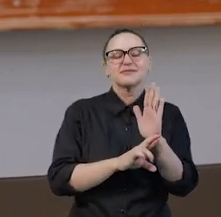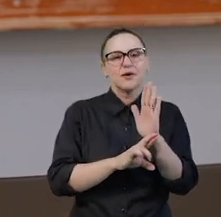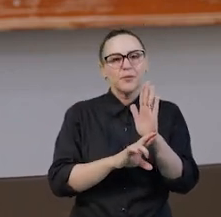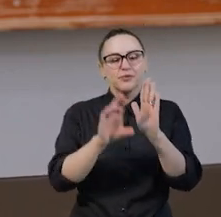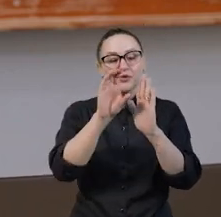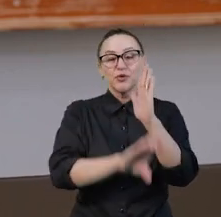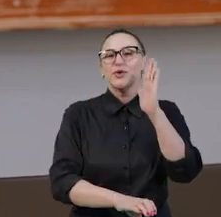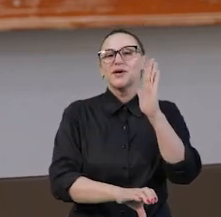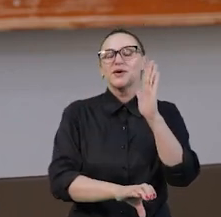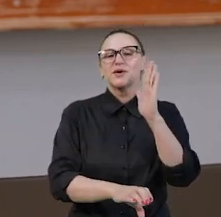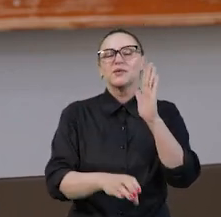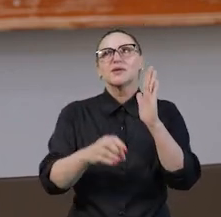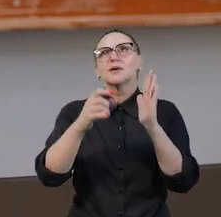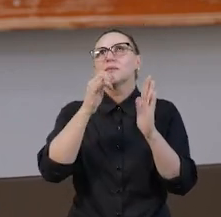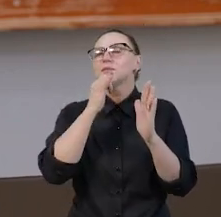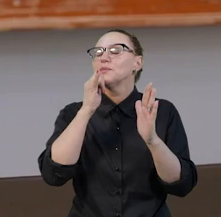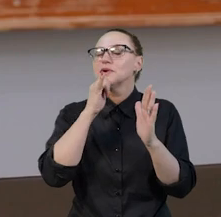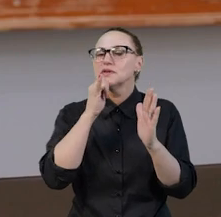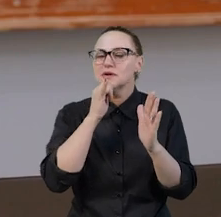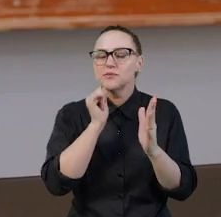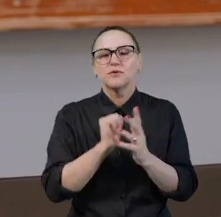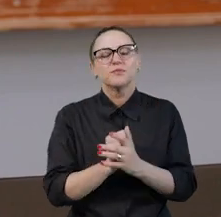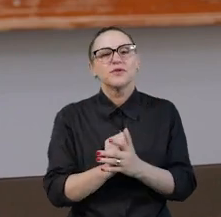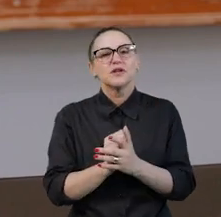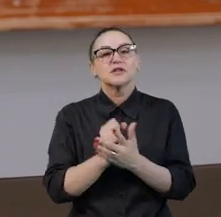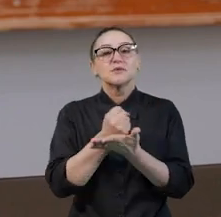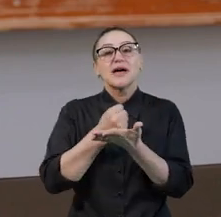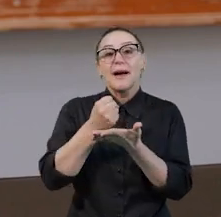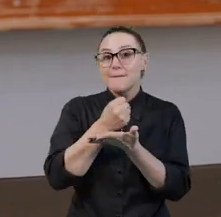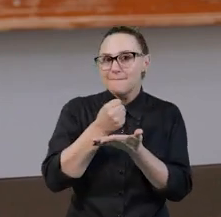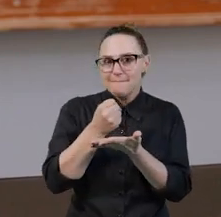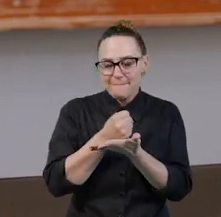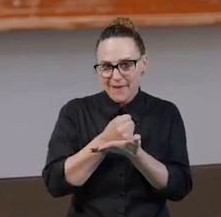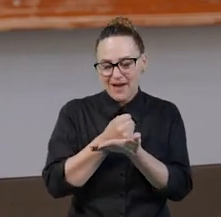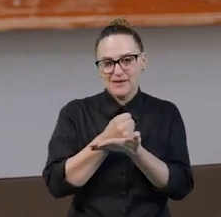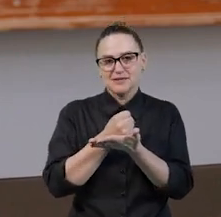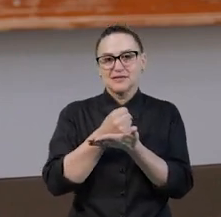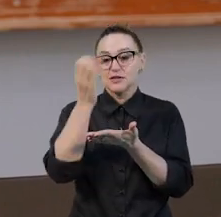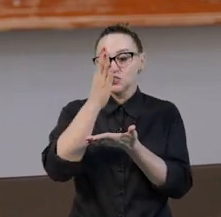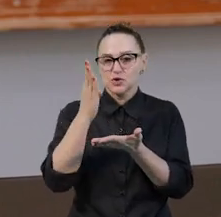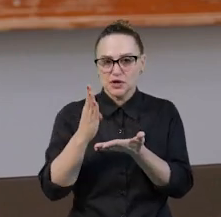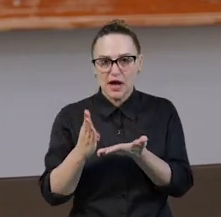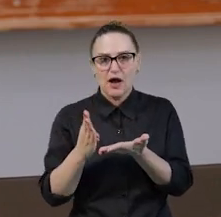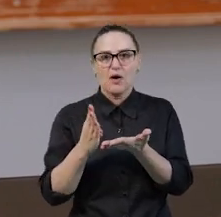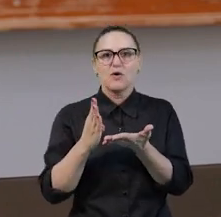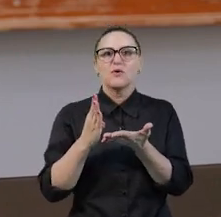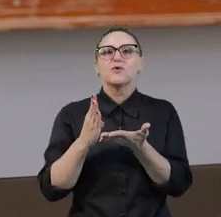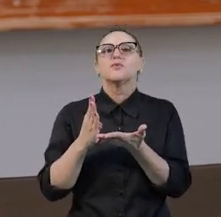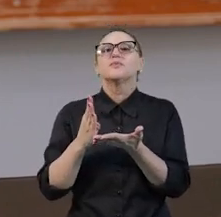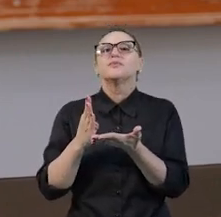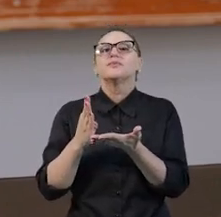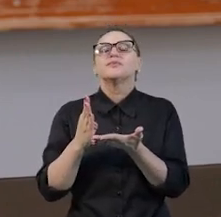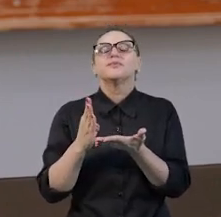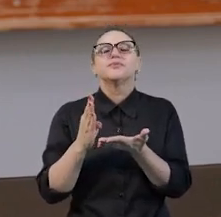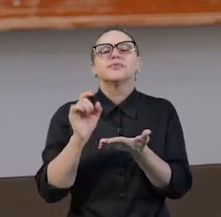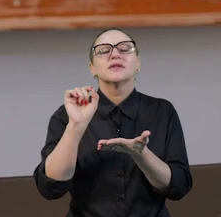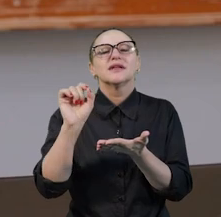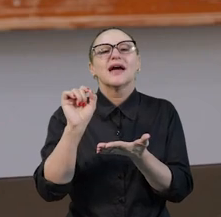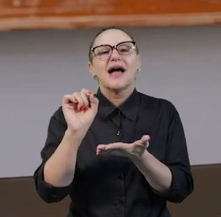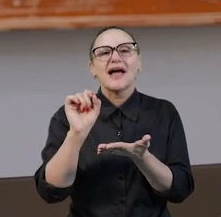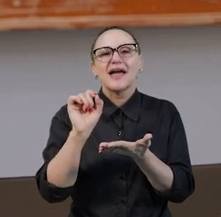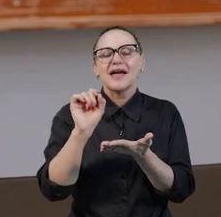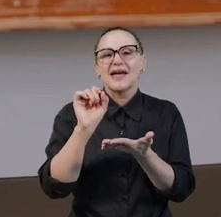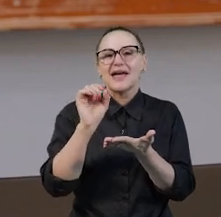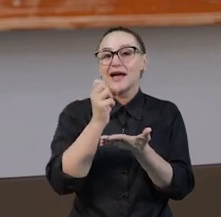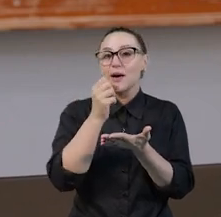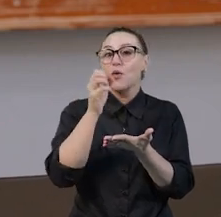exemplo, atualmente, que nós temos a Base Nacional Comum Curricular. Como o próprio nome incita, ela é